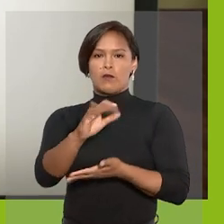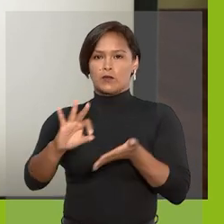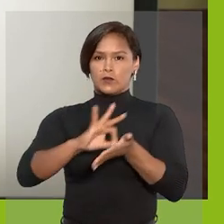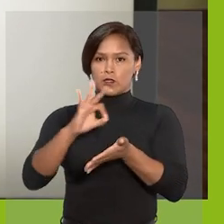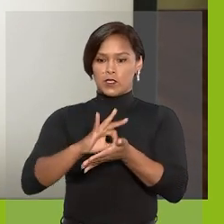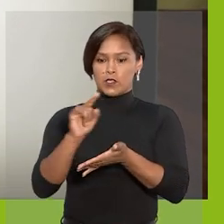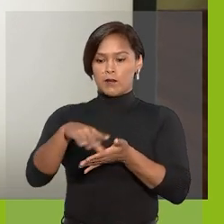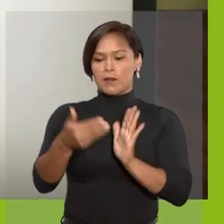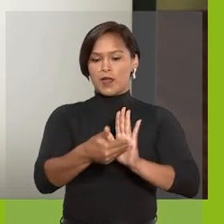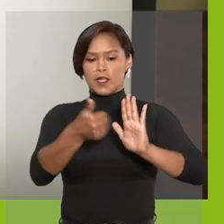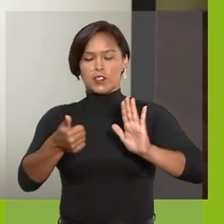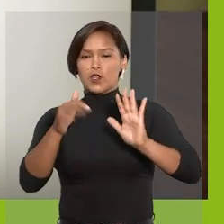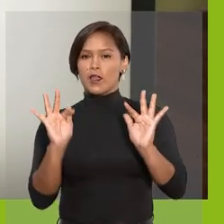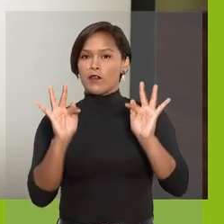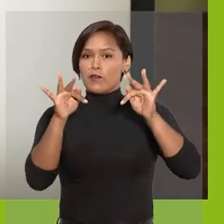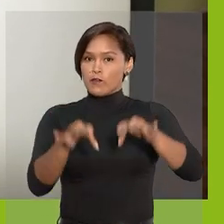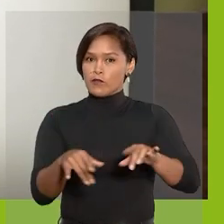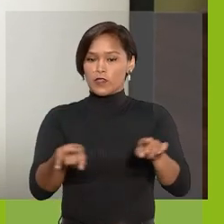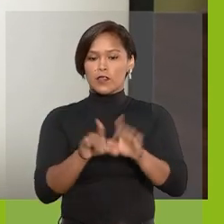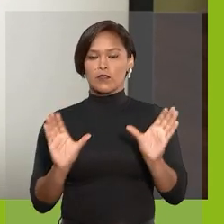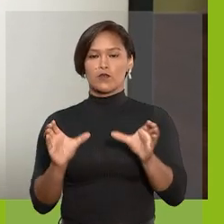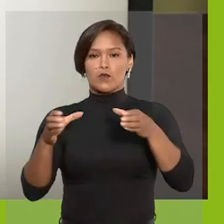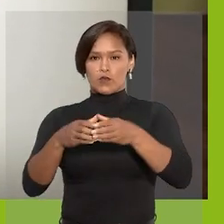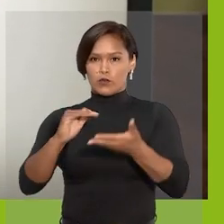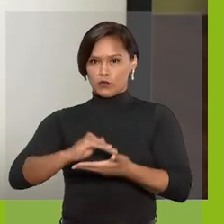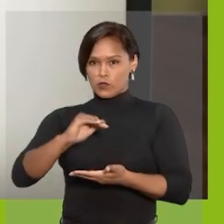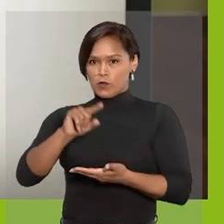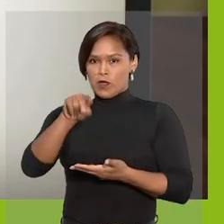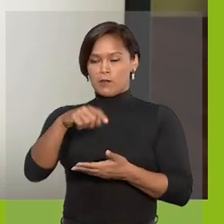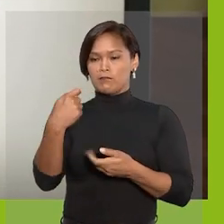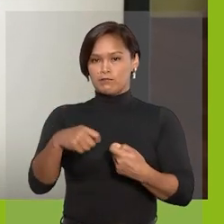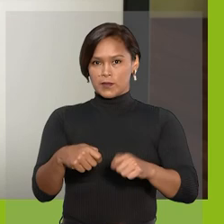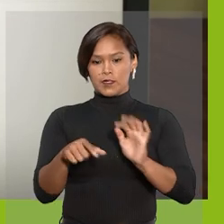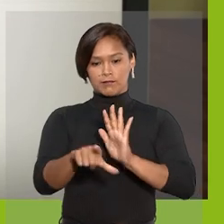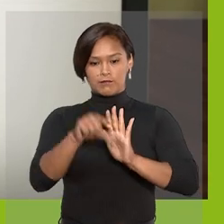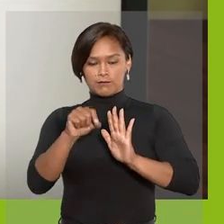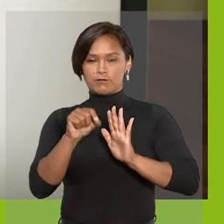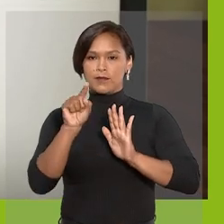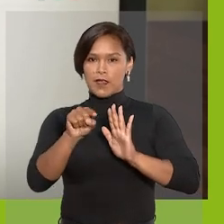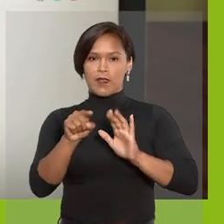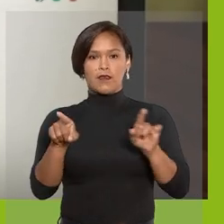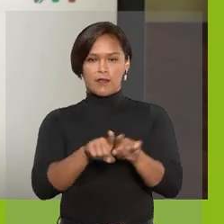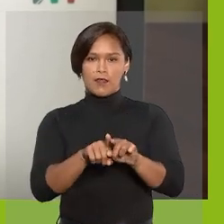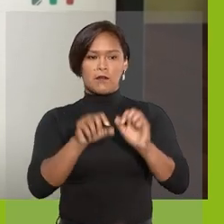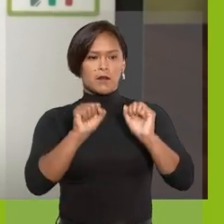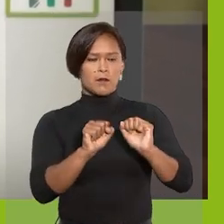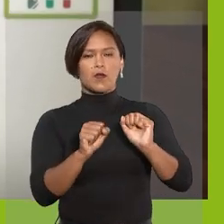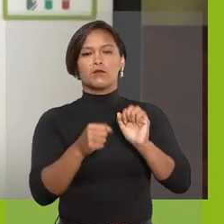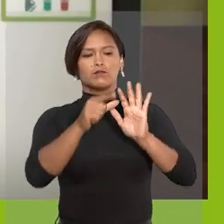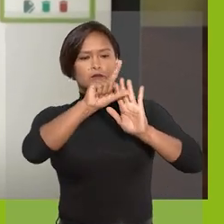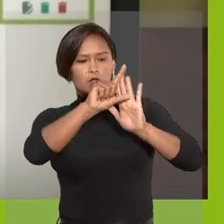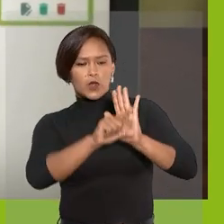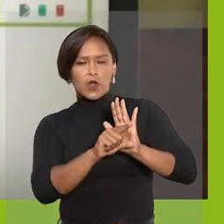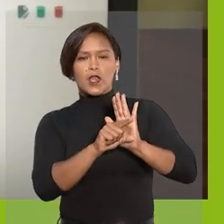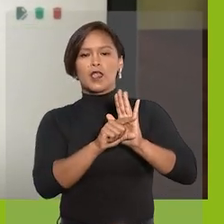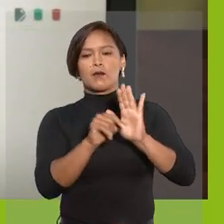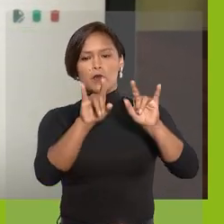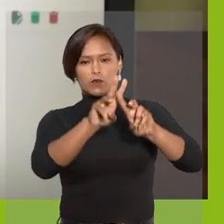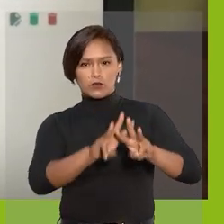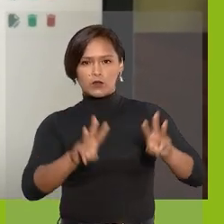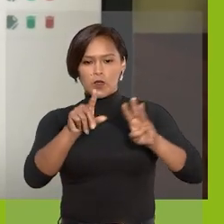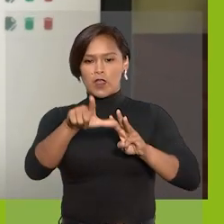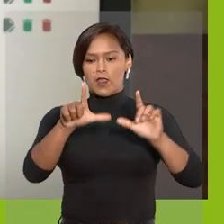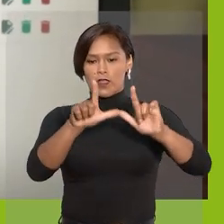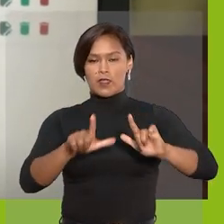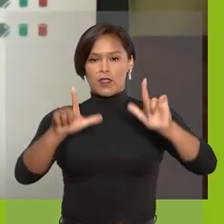Para excluir definitivamente um grupo, basta clicar aqui. Além disso, por meio dos ícones disponíveis nesta